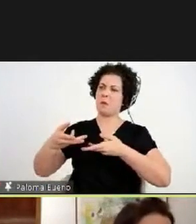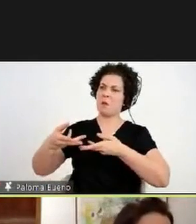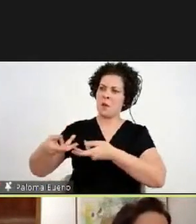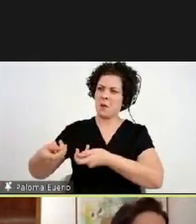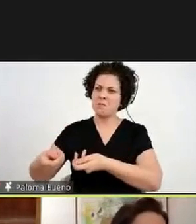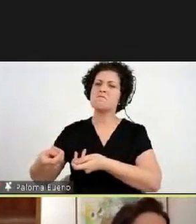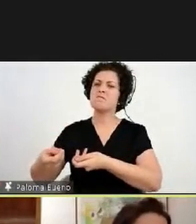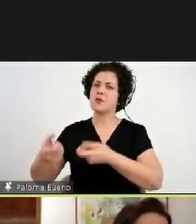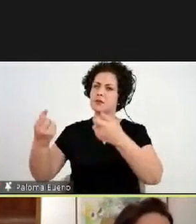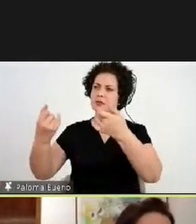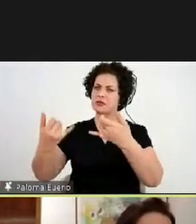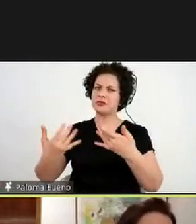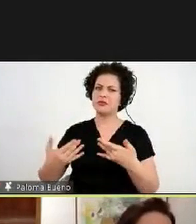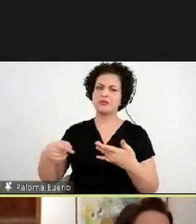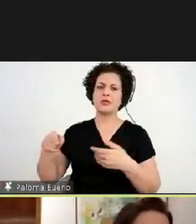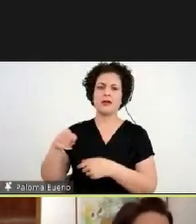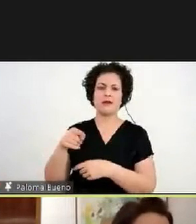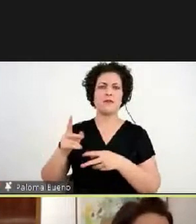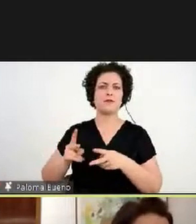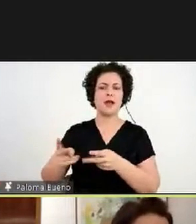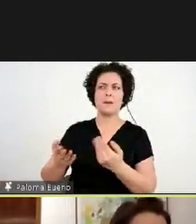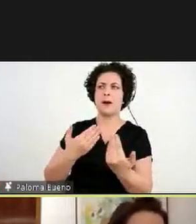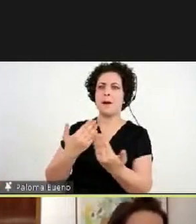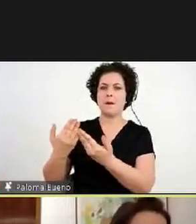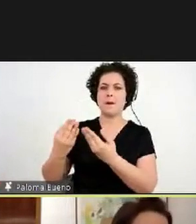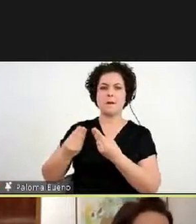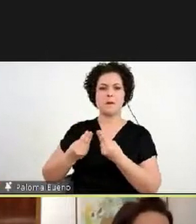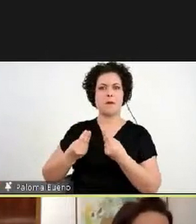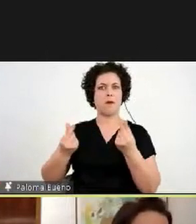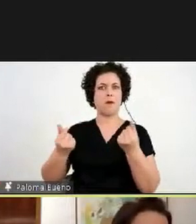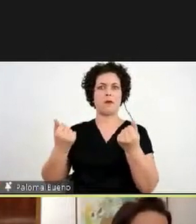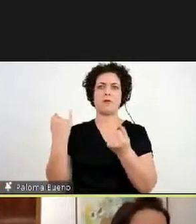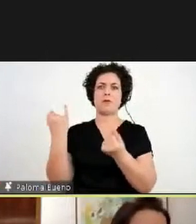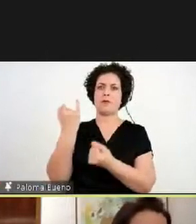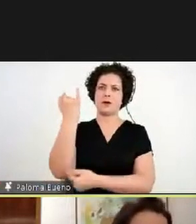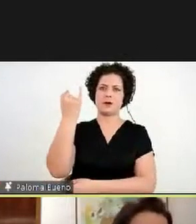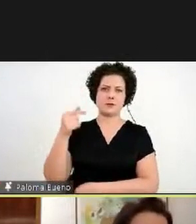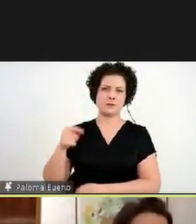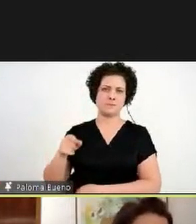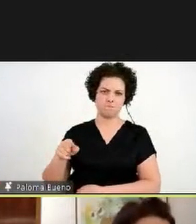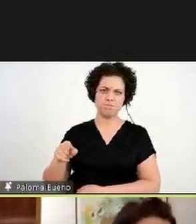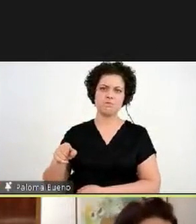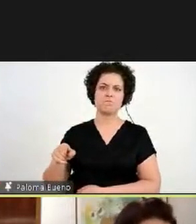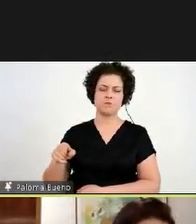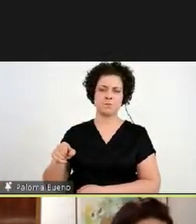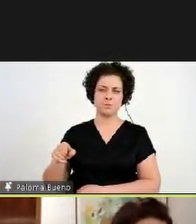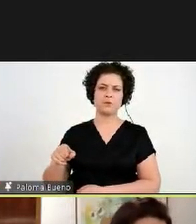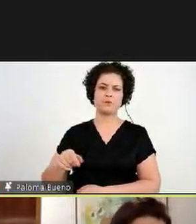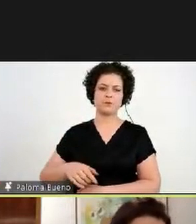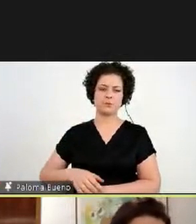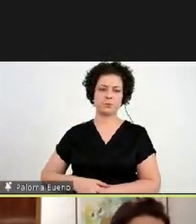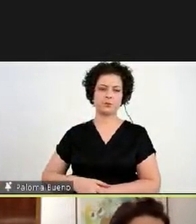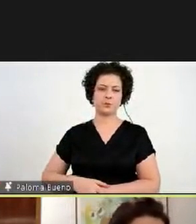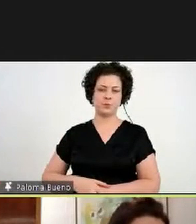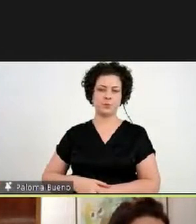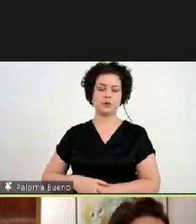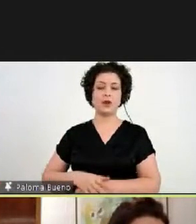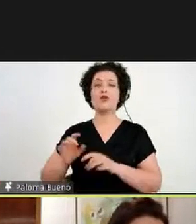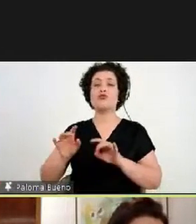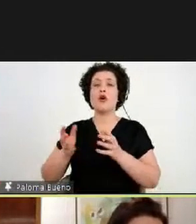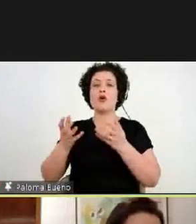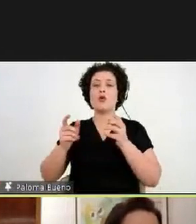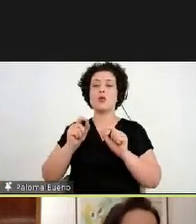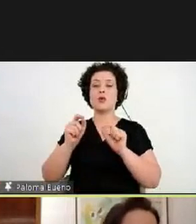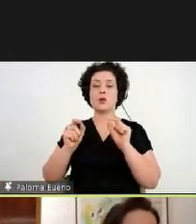sempre é uma conversa muito importante porque queria só destacar